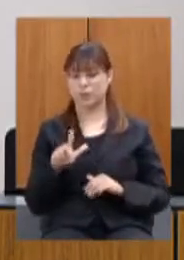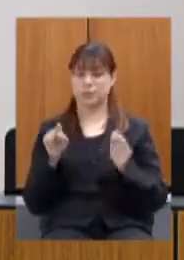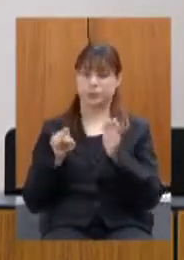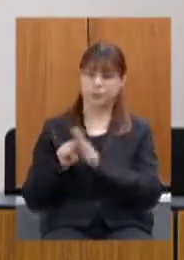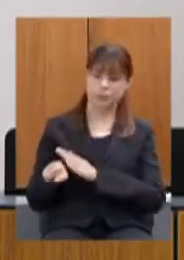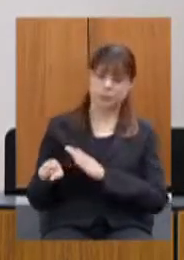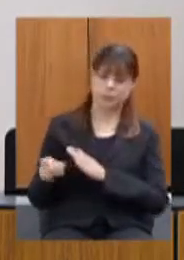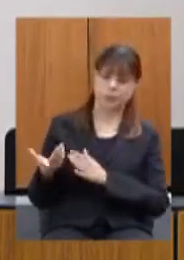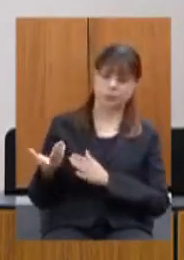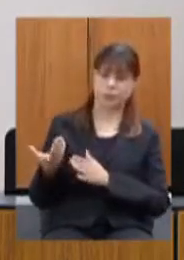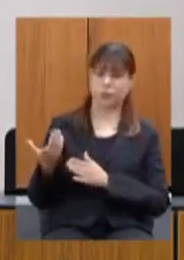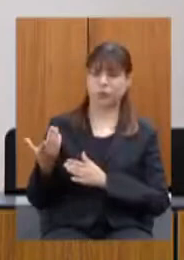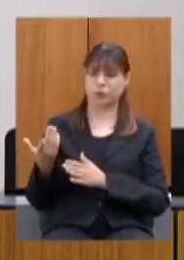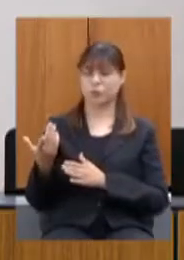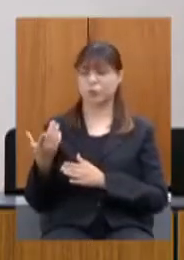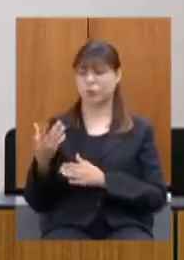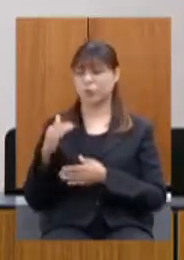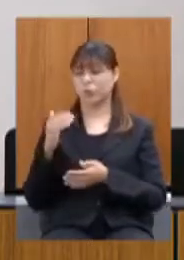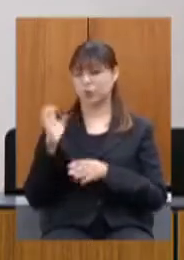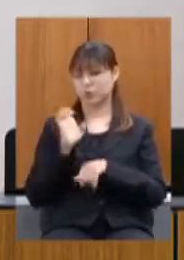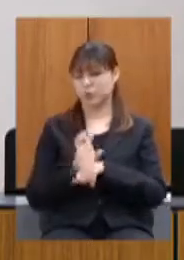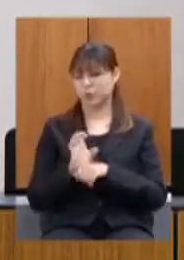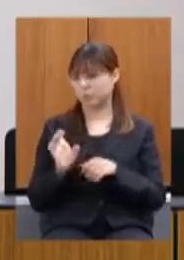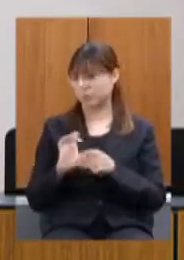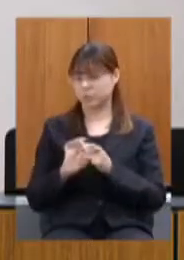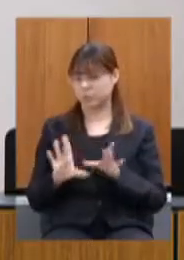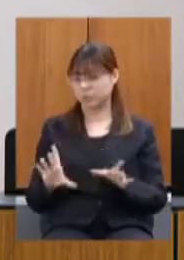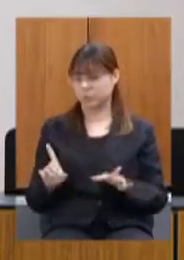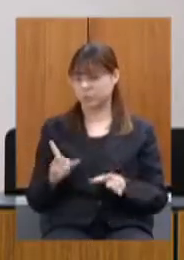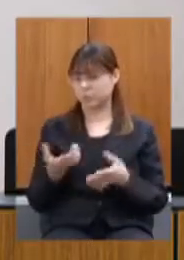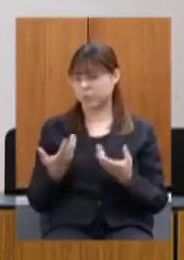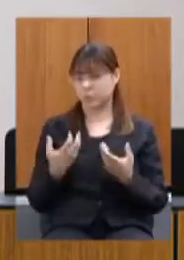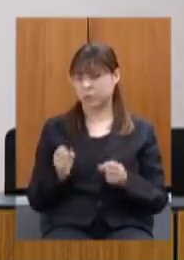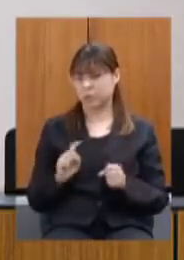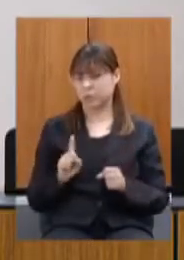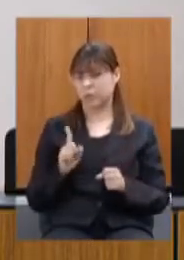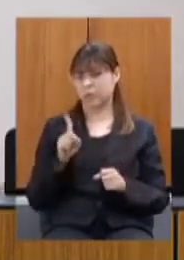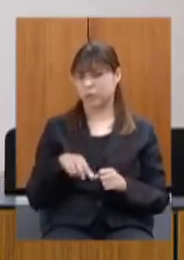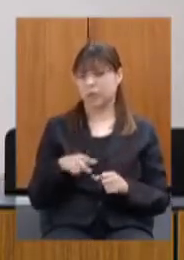dispensando da regularidade fiscal os benefícios da lei Aldir Blanc